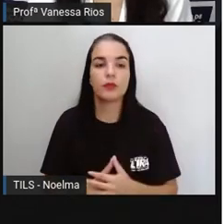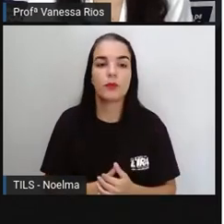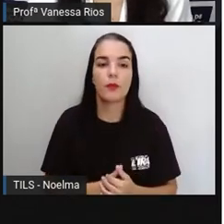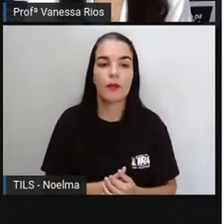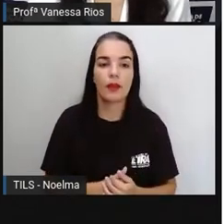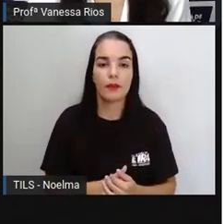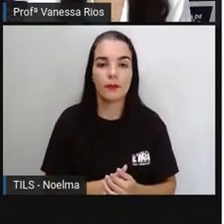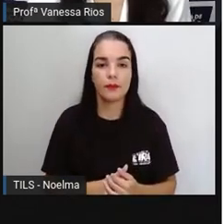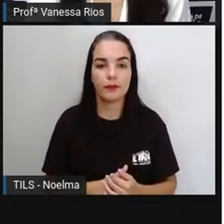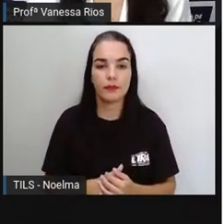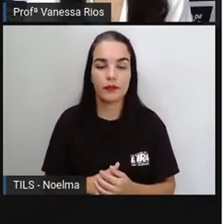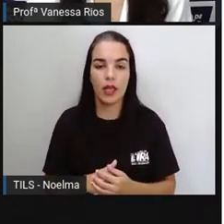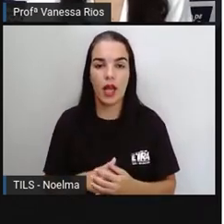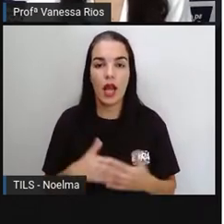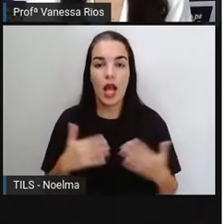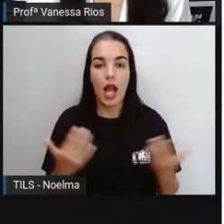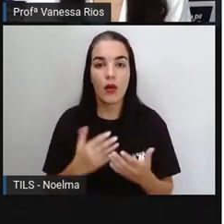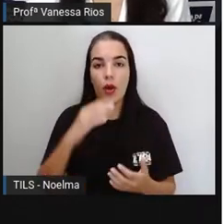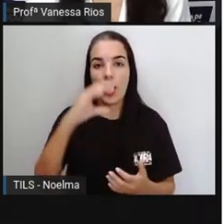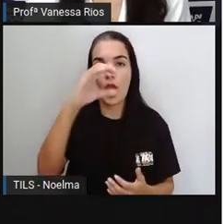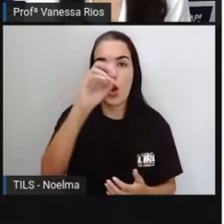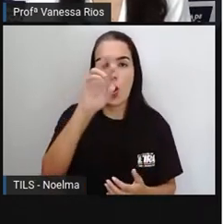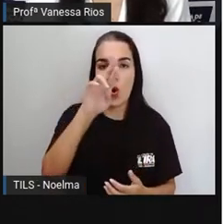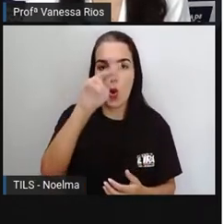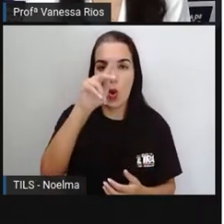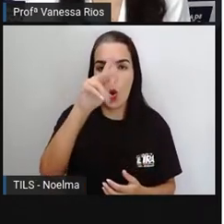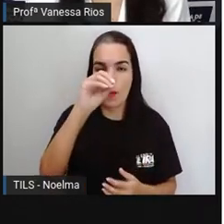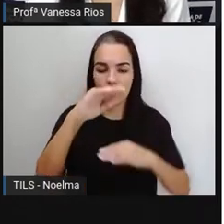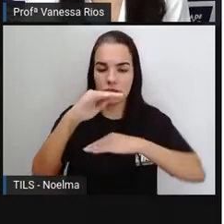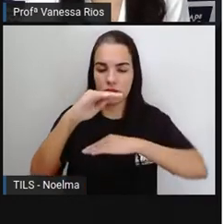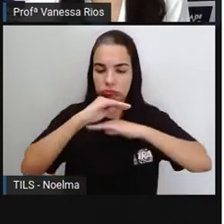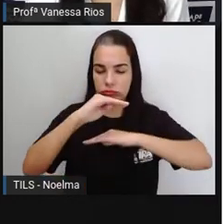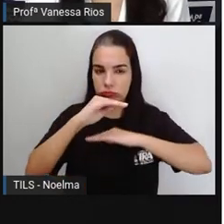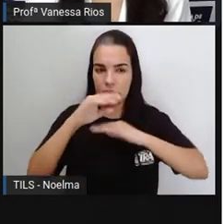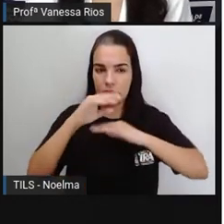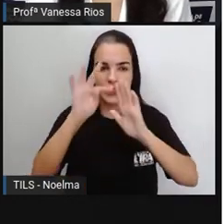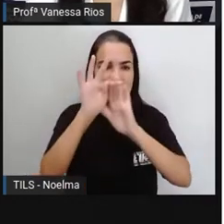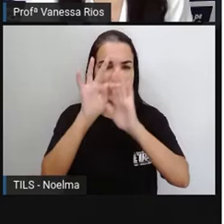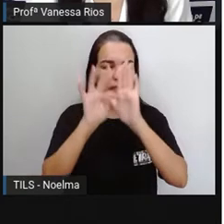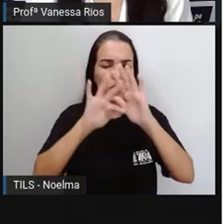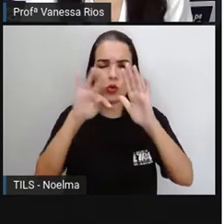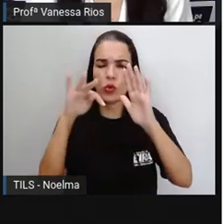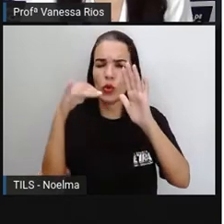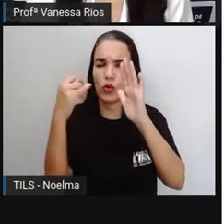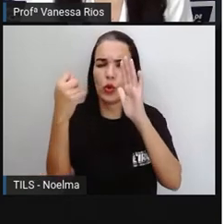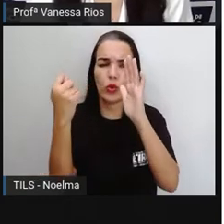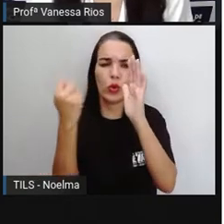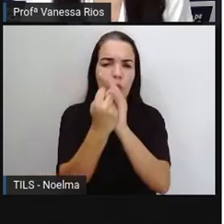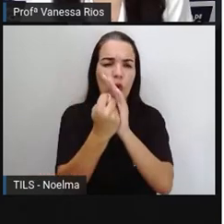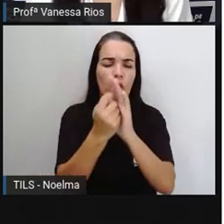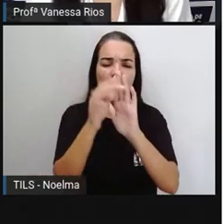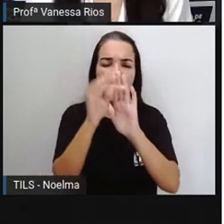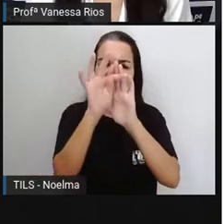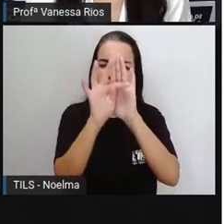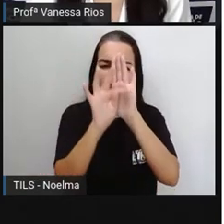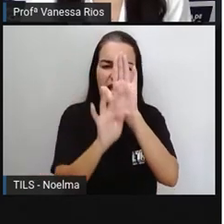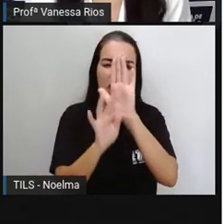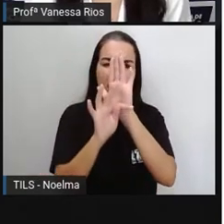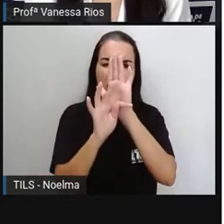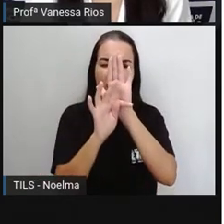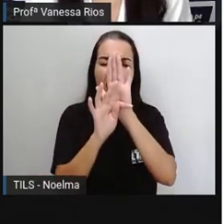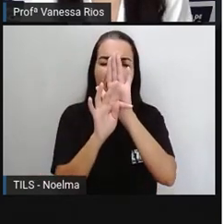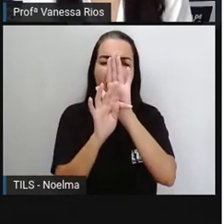O corpo do texto corresponde a todos os outros parágrafos, e aí vai apresentar informações